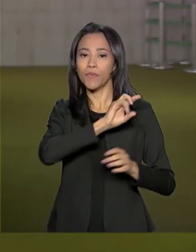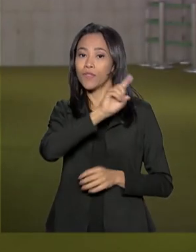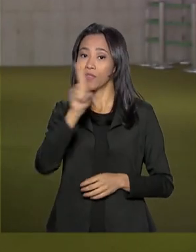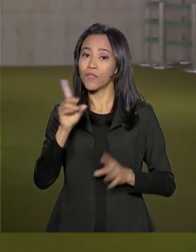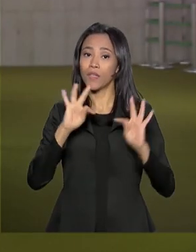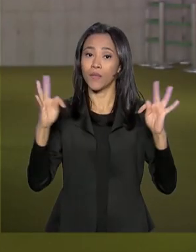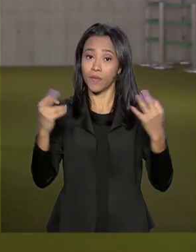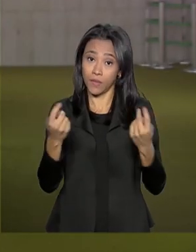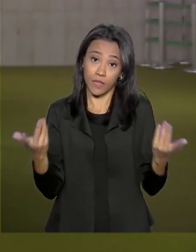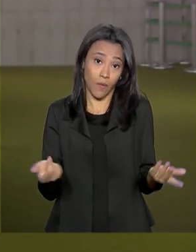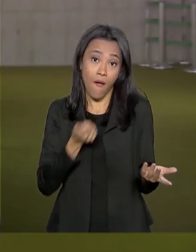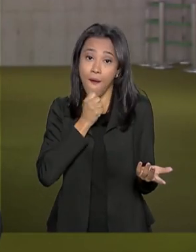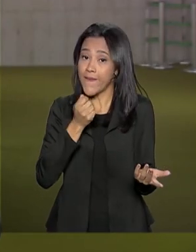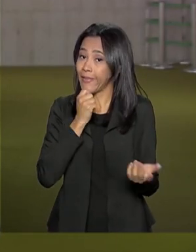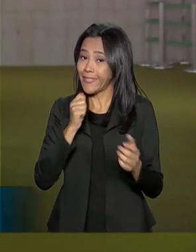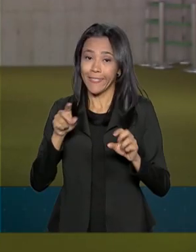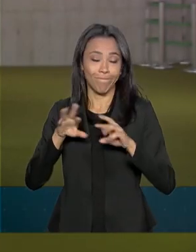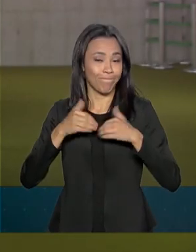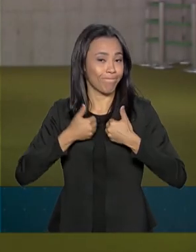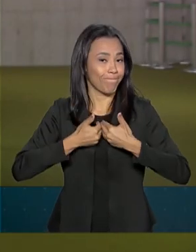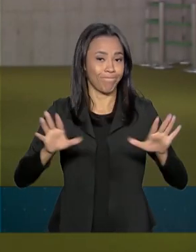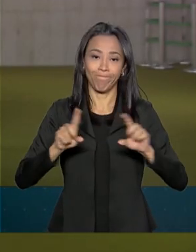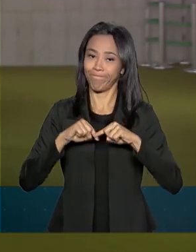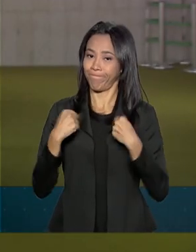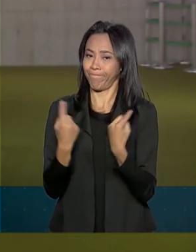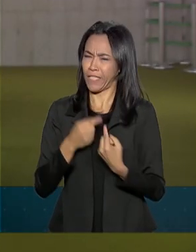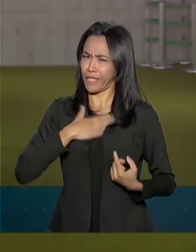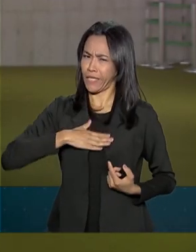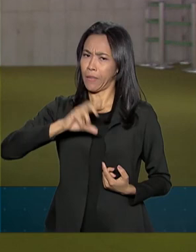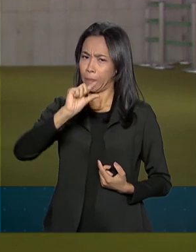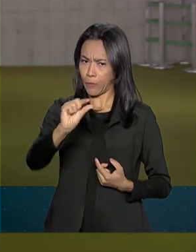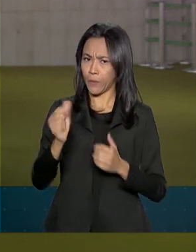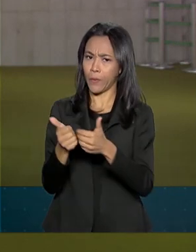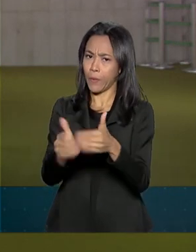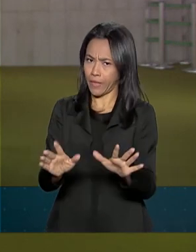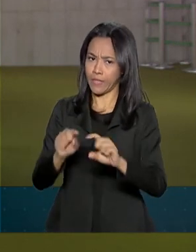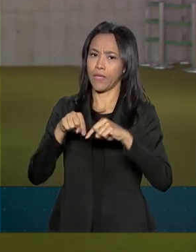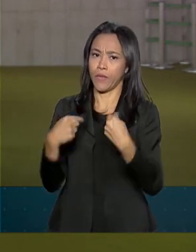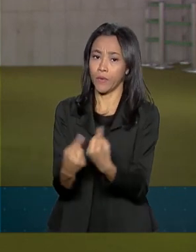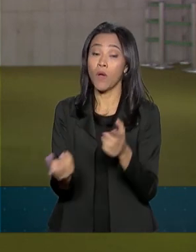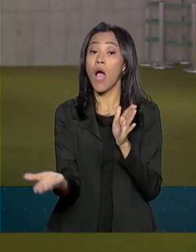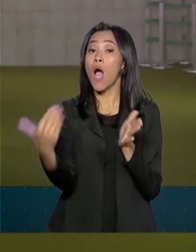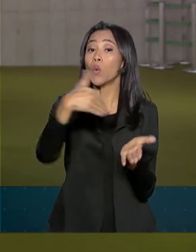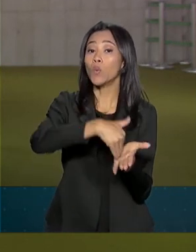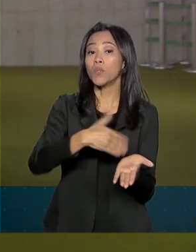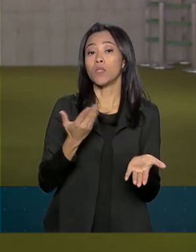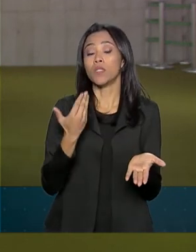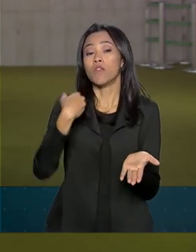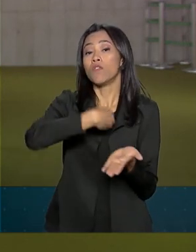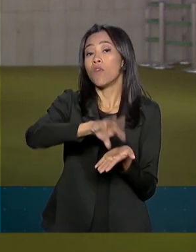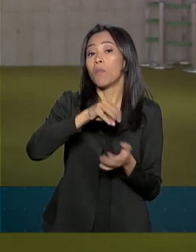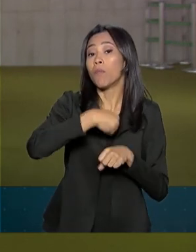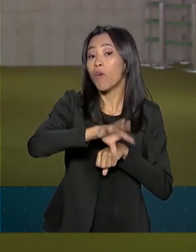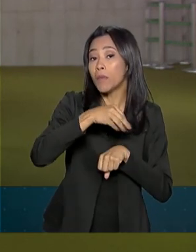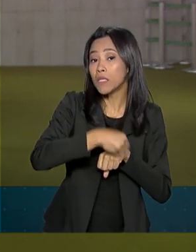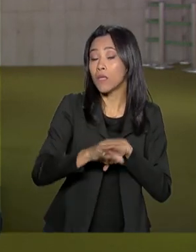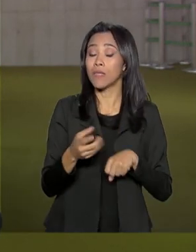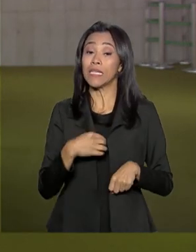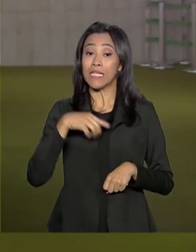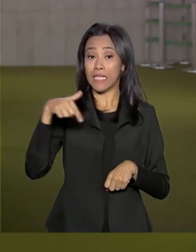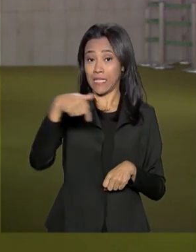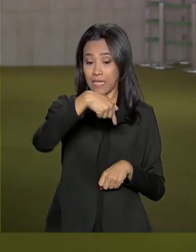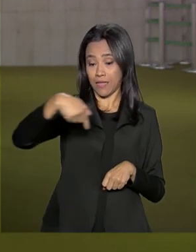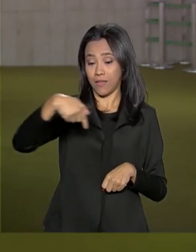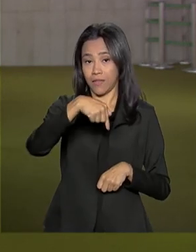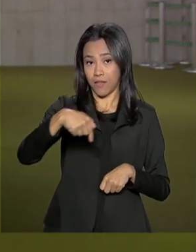A reunião ainda não começou, deve começar daqui a pouco. E a última informação que temos é que 77 deputados